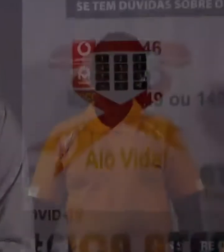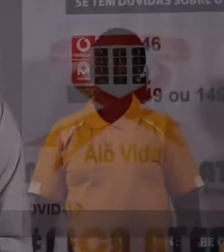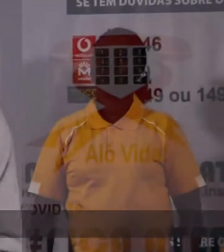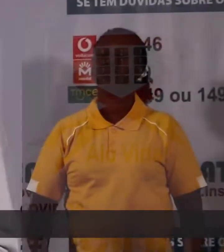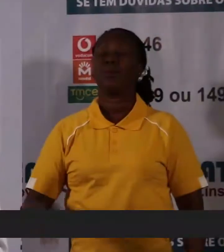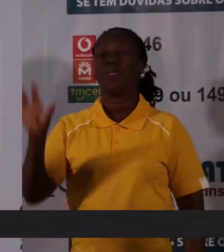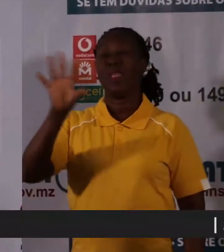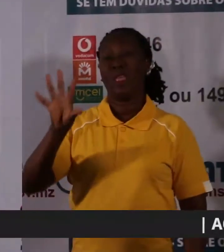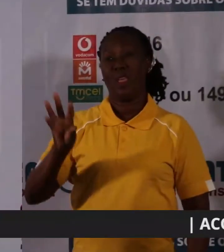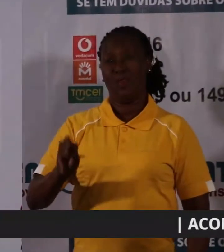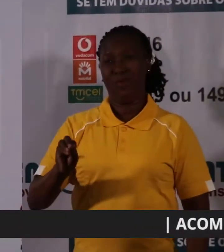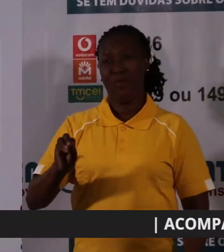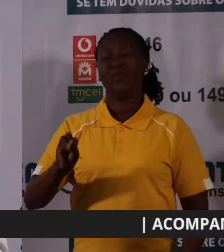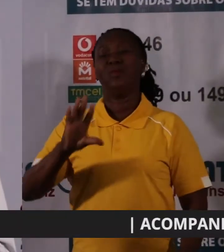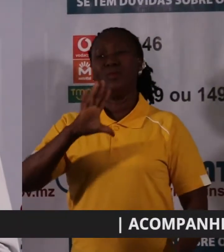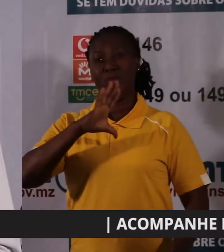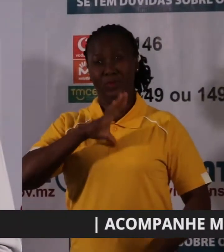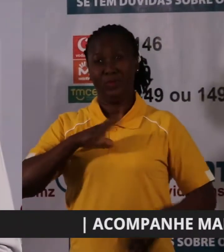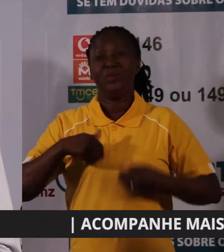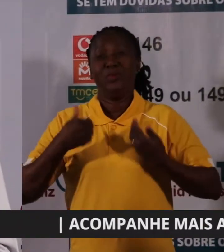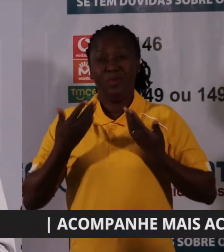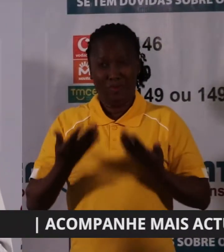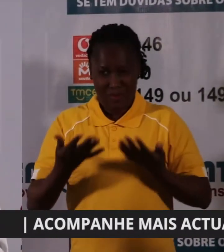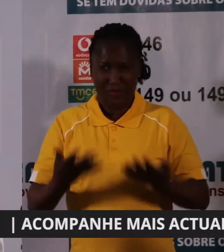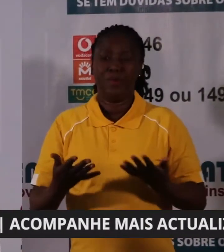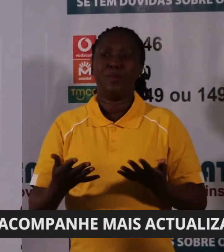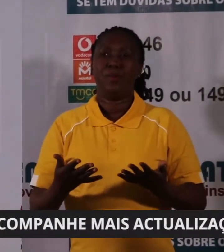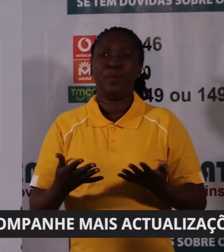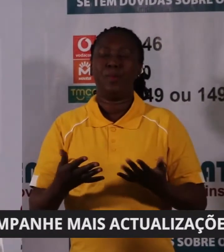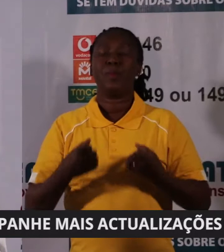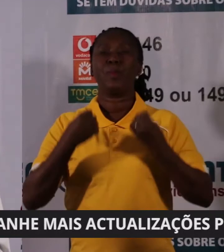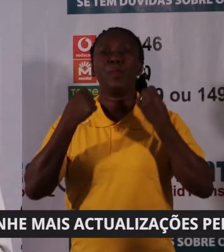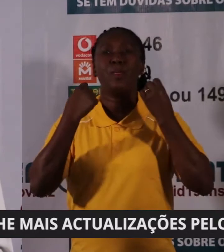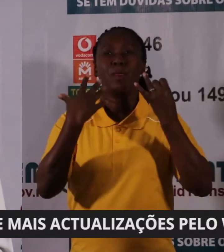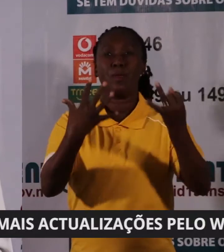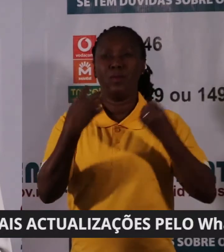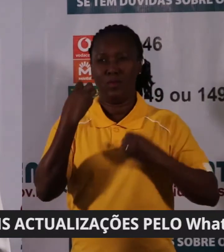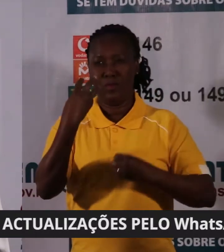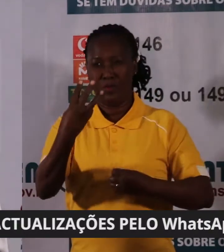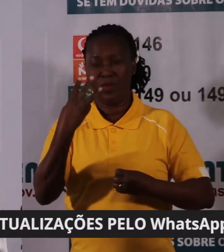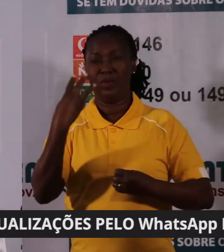Em África, existem atualmente 733